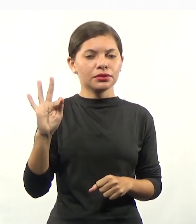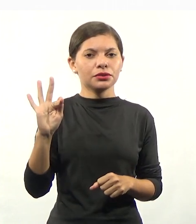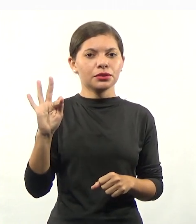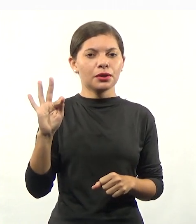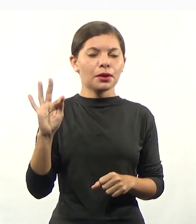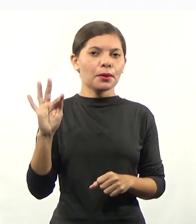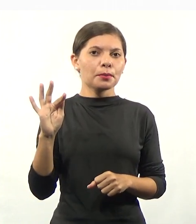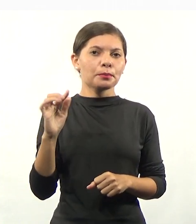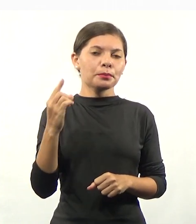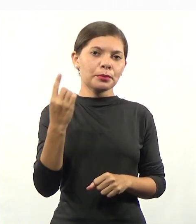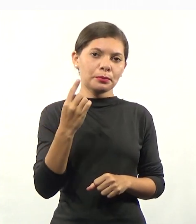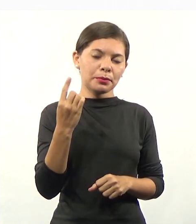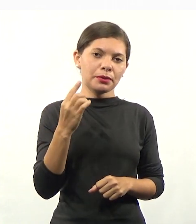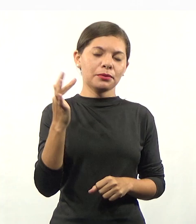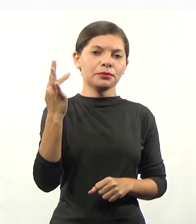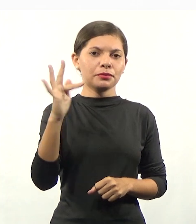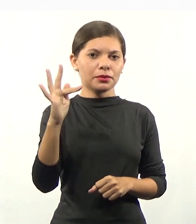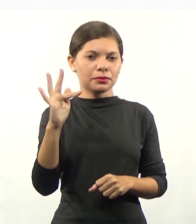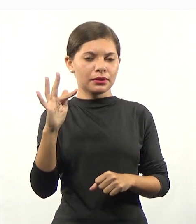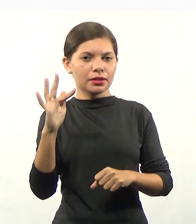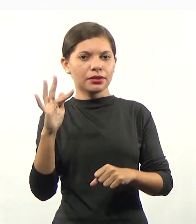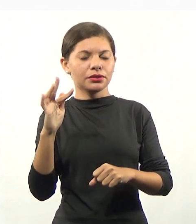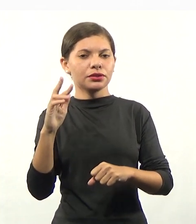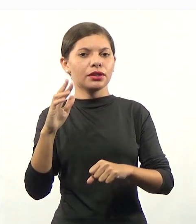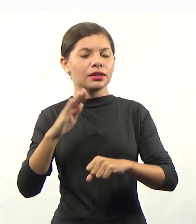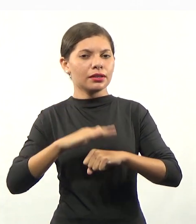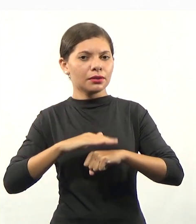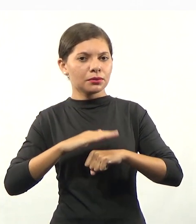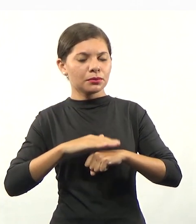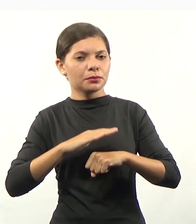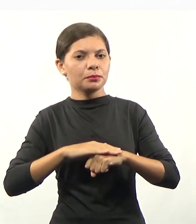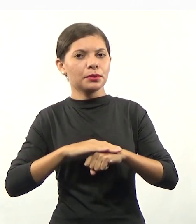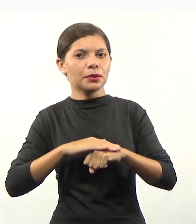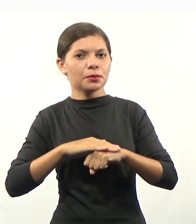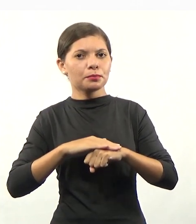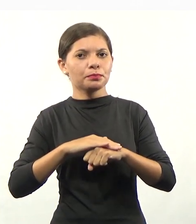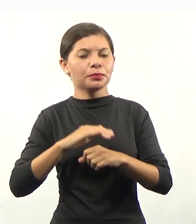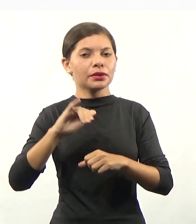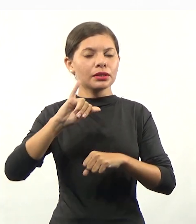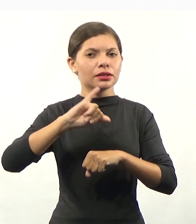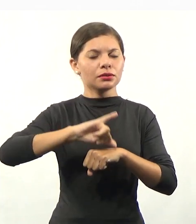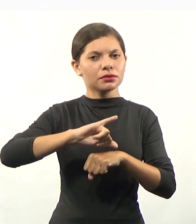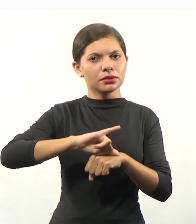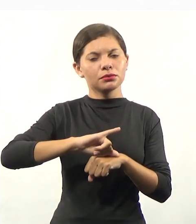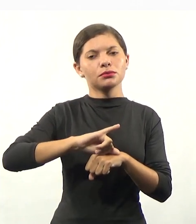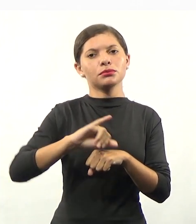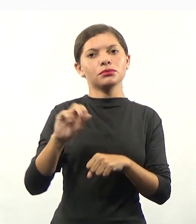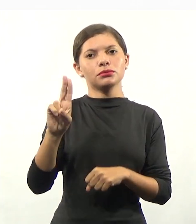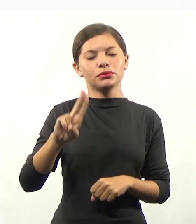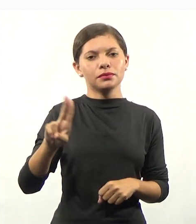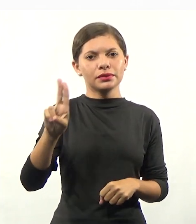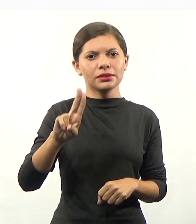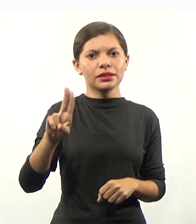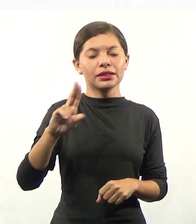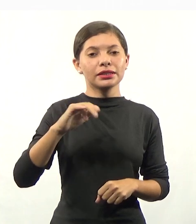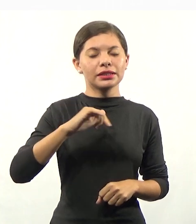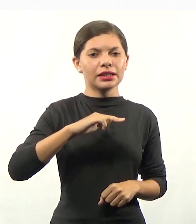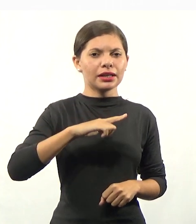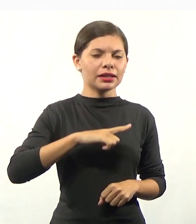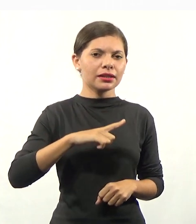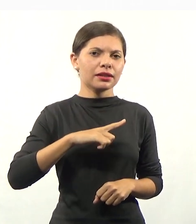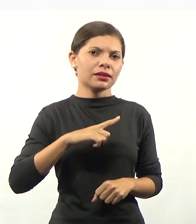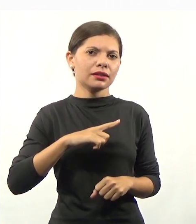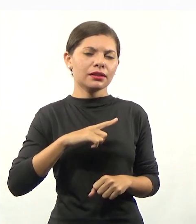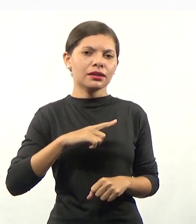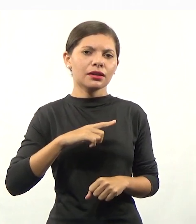Primeiro eu tenho faculdade, que goza de autonomia. Depois eu tenho os centros universitários, que possuem maior